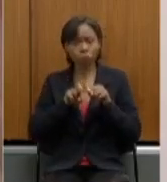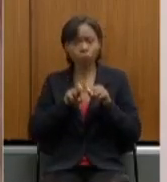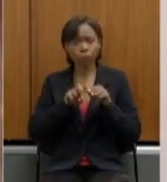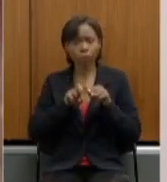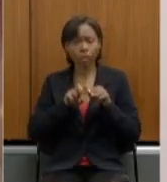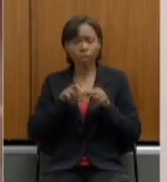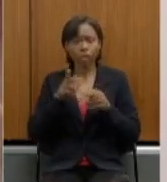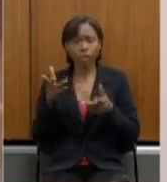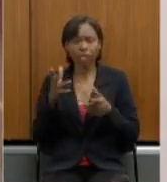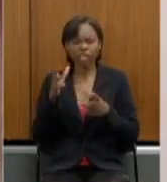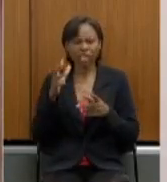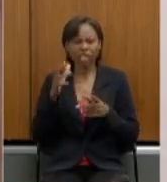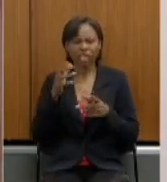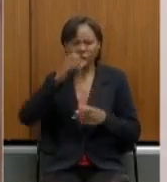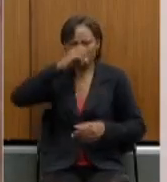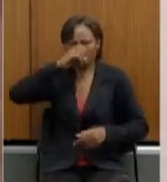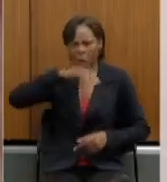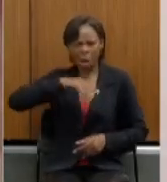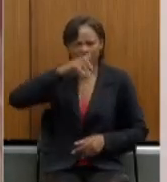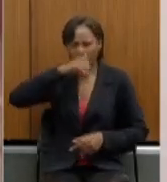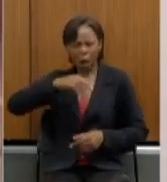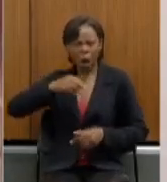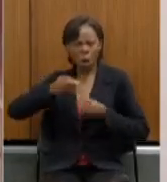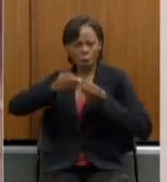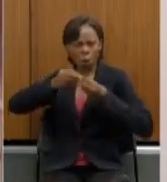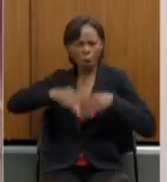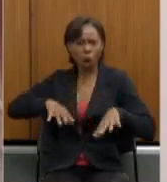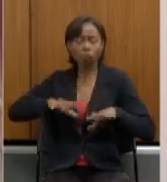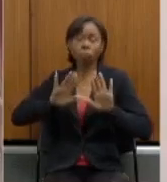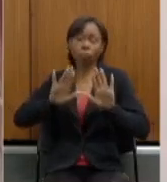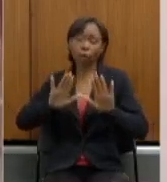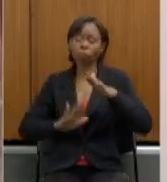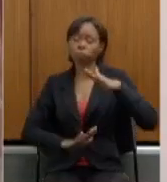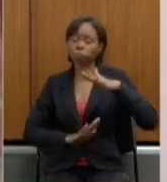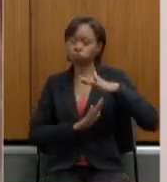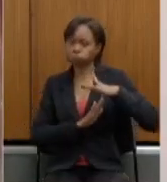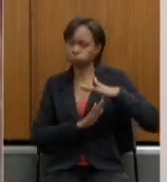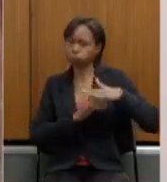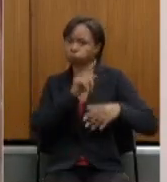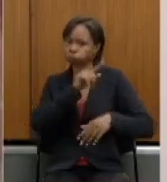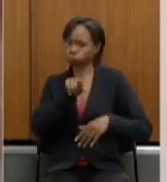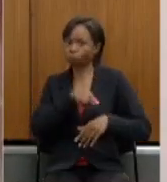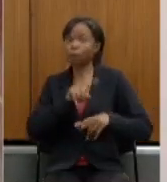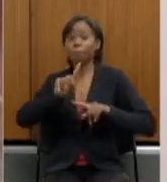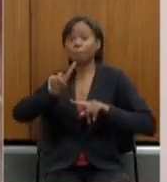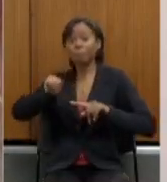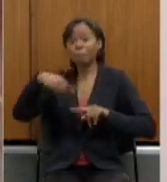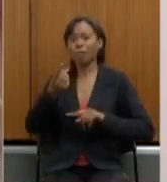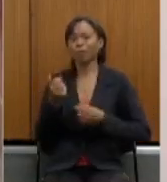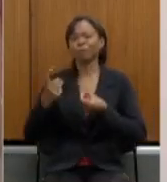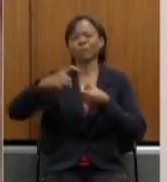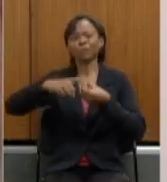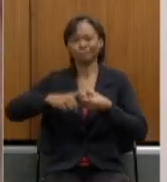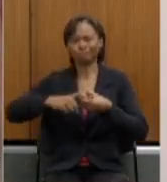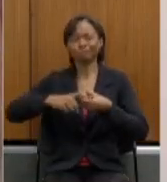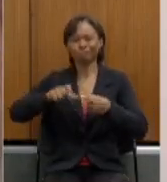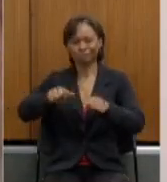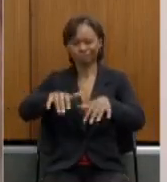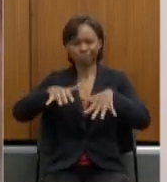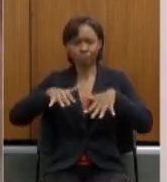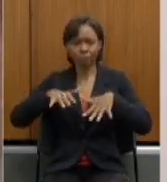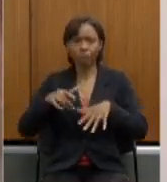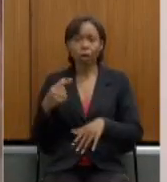agressão suspendeu-se por um pouco mas a sessão retornou só que quando a sessão retornou um dos agentes